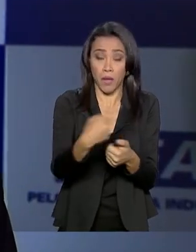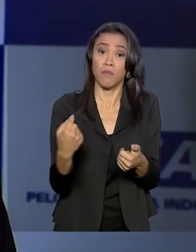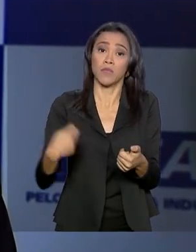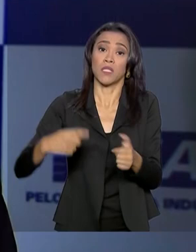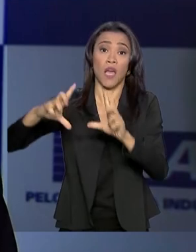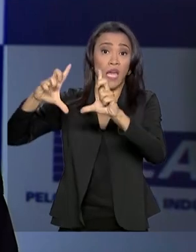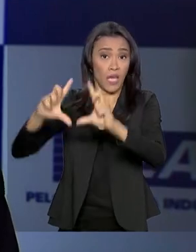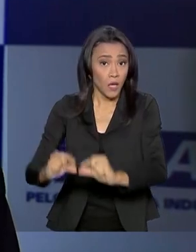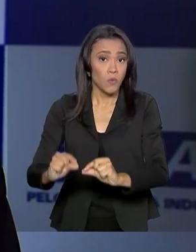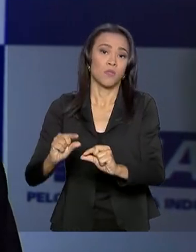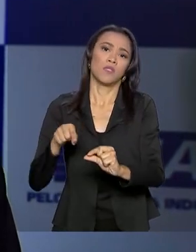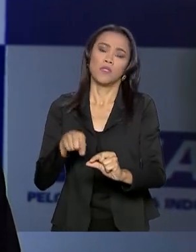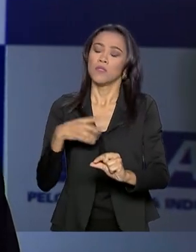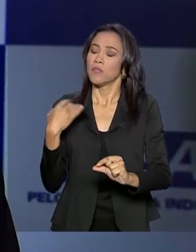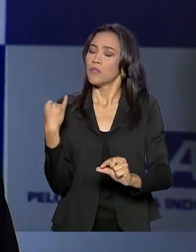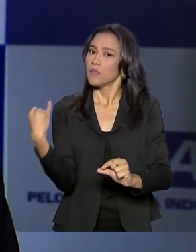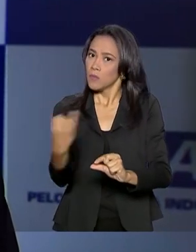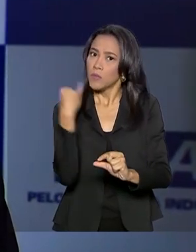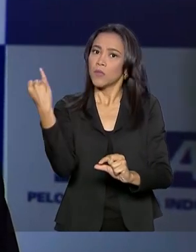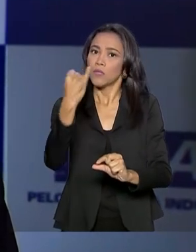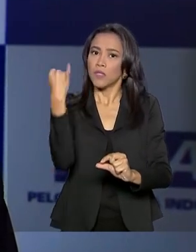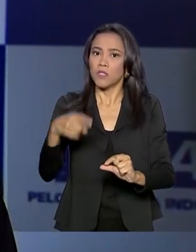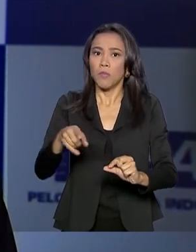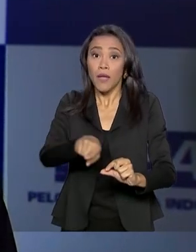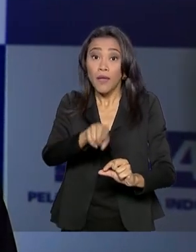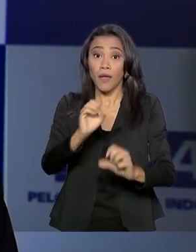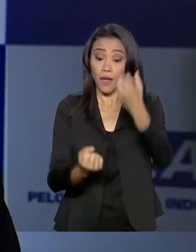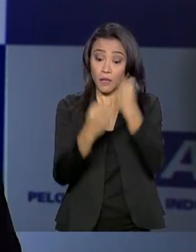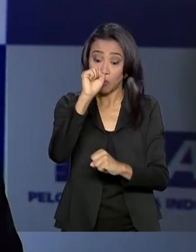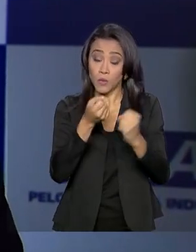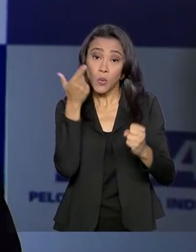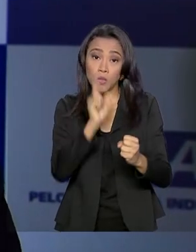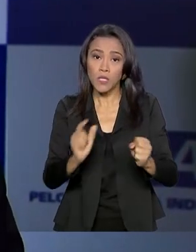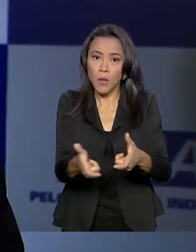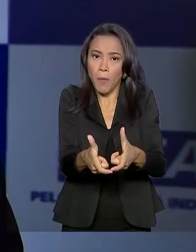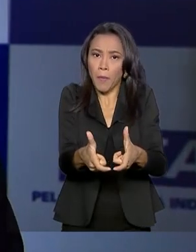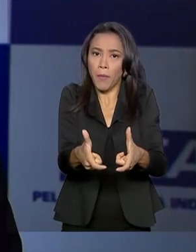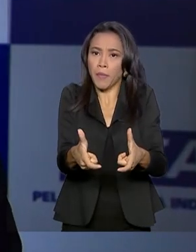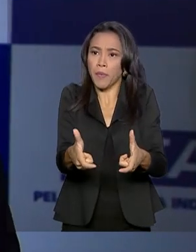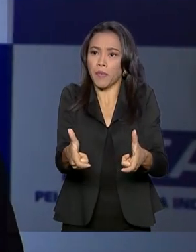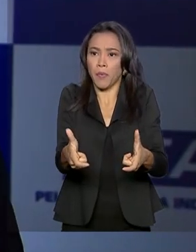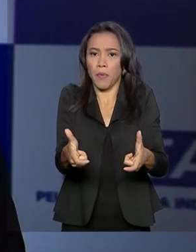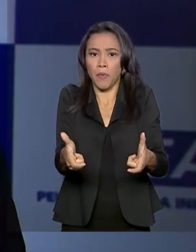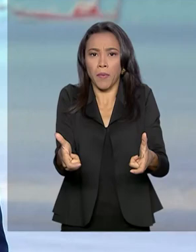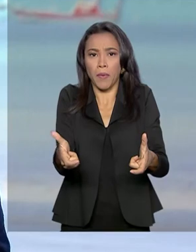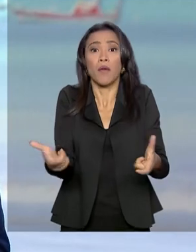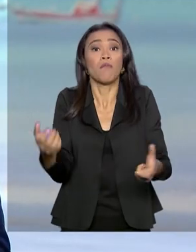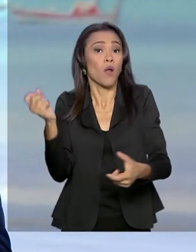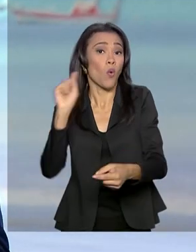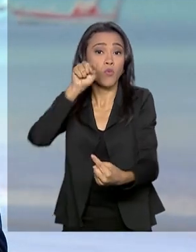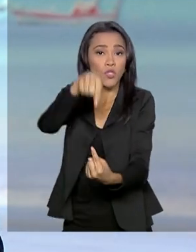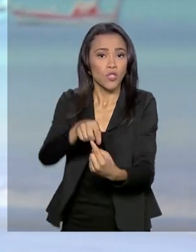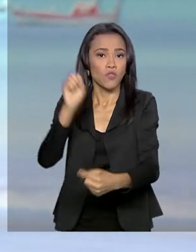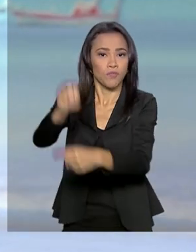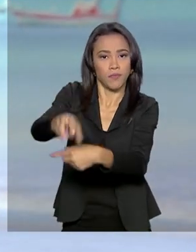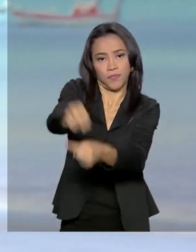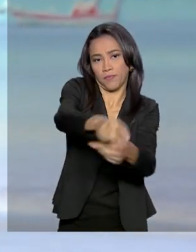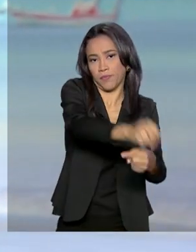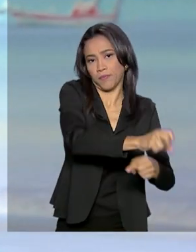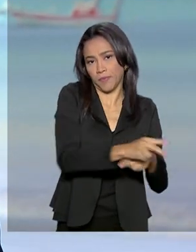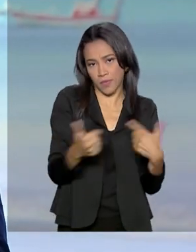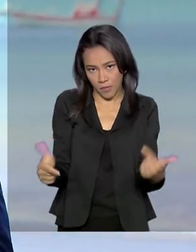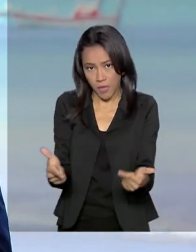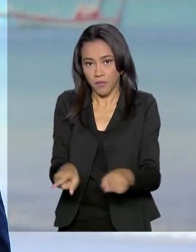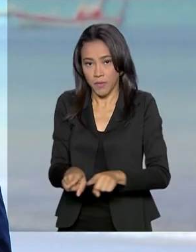carga é fundamental para a competitividade da nossa indústria e porque ela aumente a própria geração de emprego. Com mais de 3 milhões de